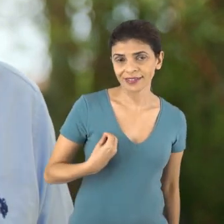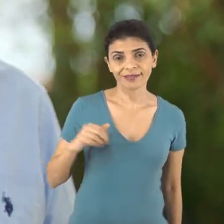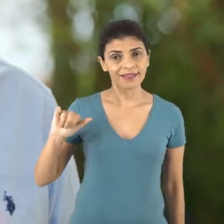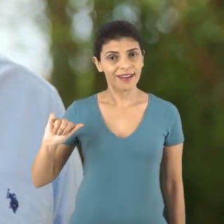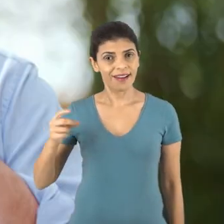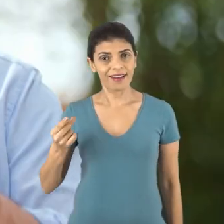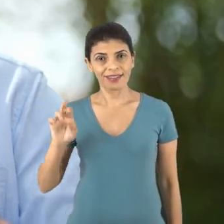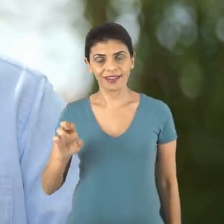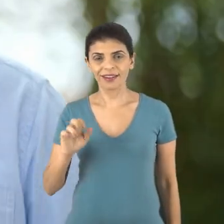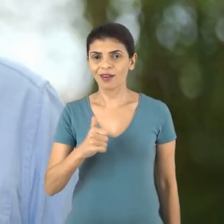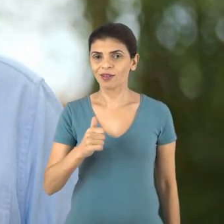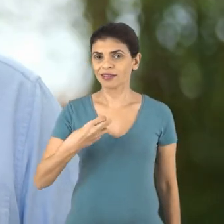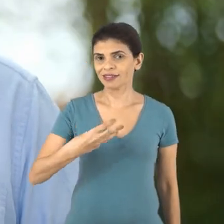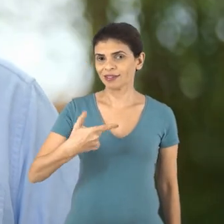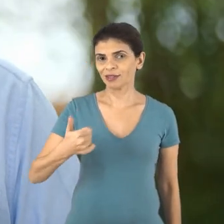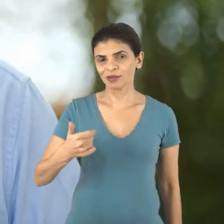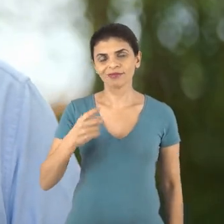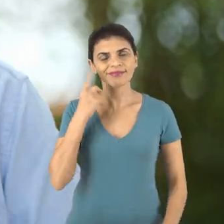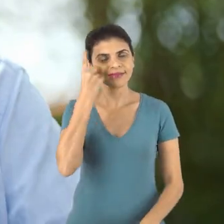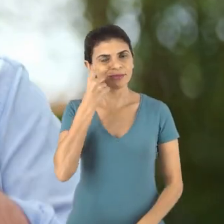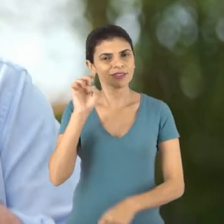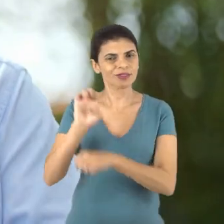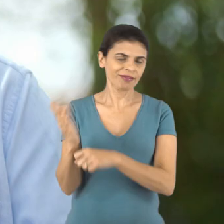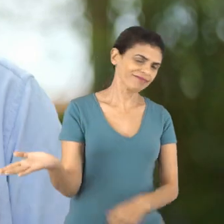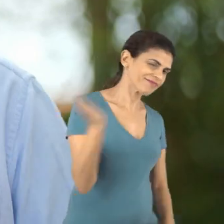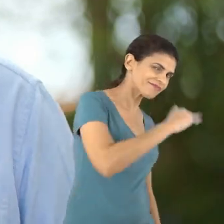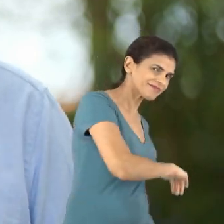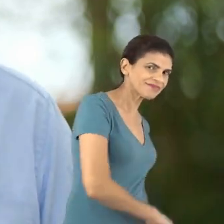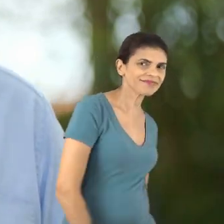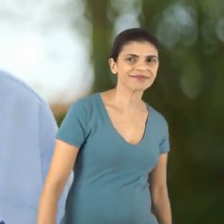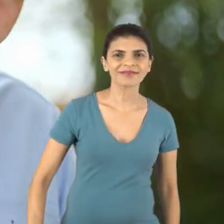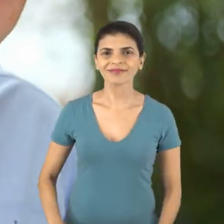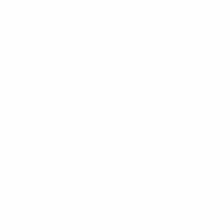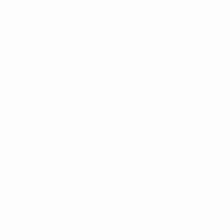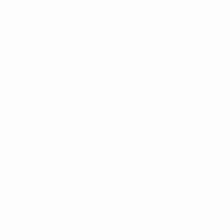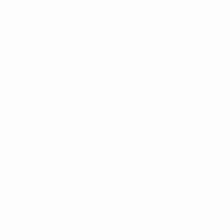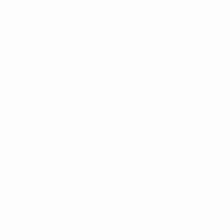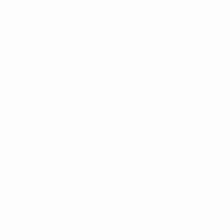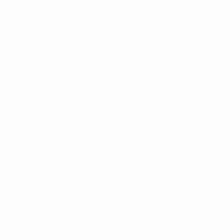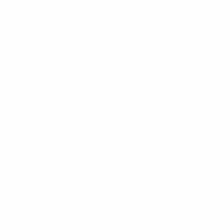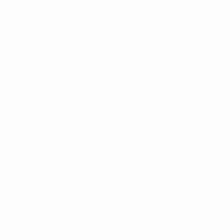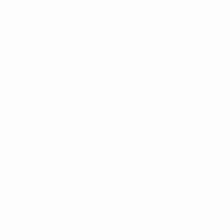a sua vida André Correia, 11, 3, 2, 1, Estadual Vamos juntos!